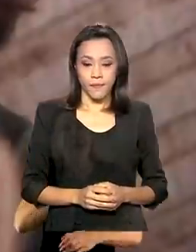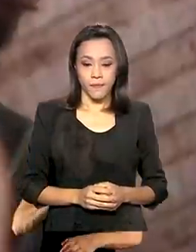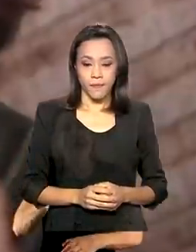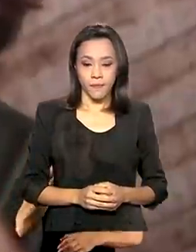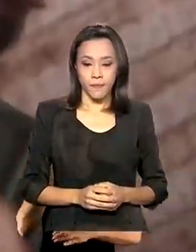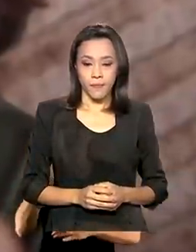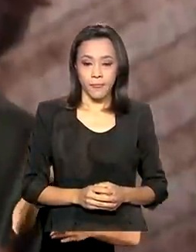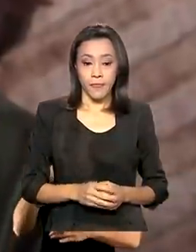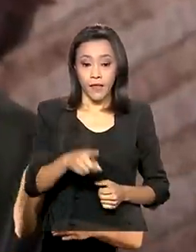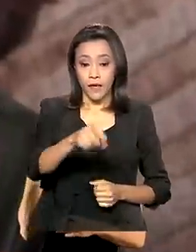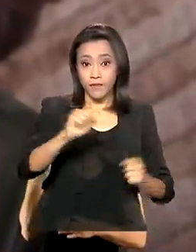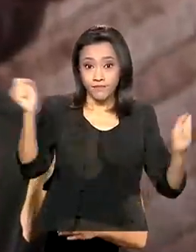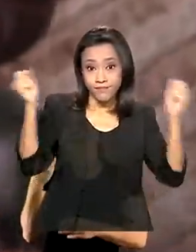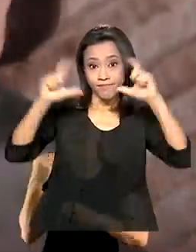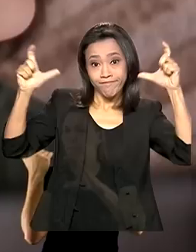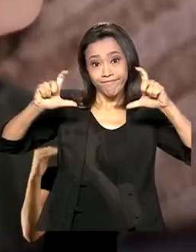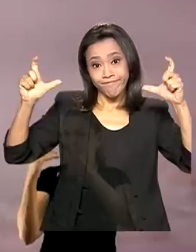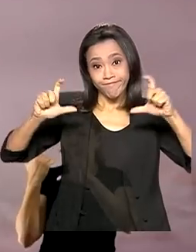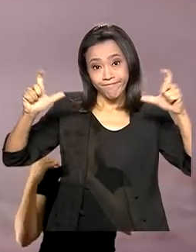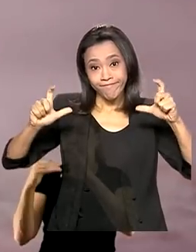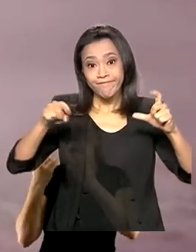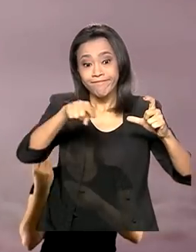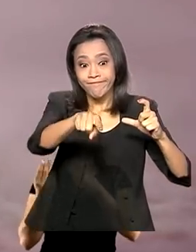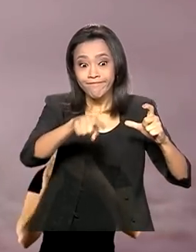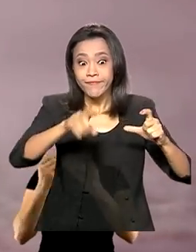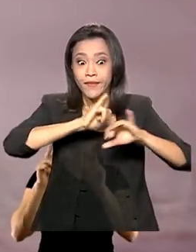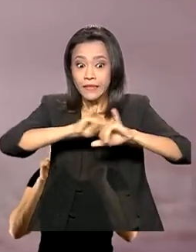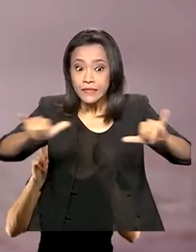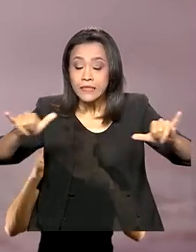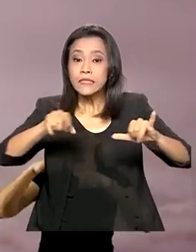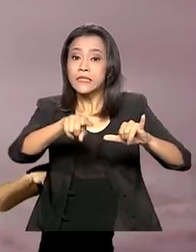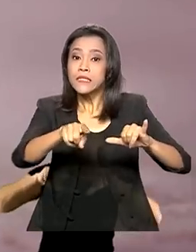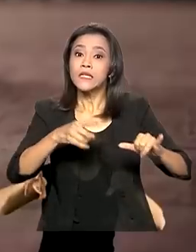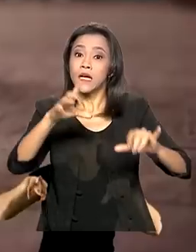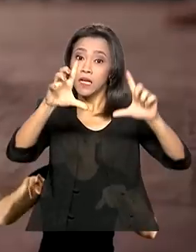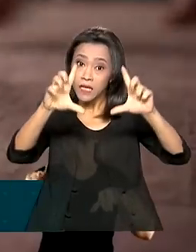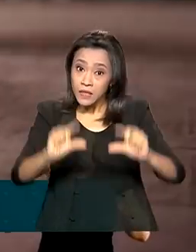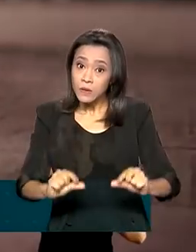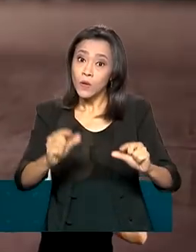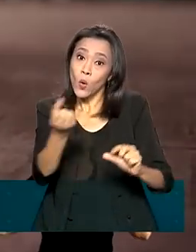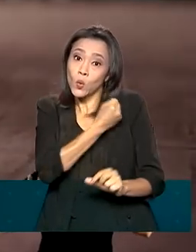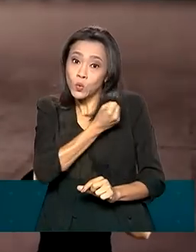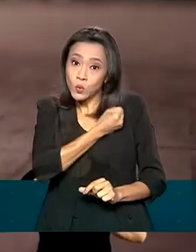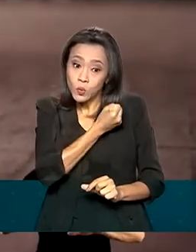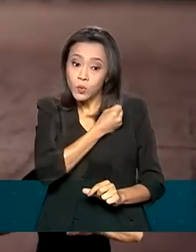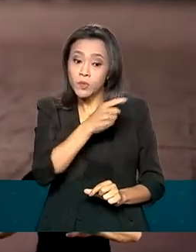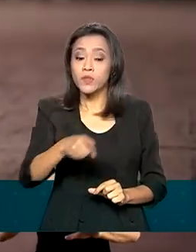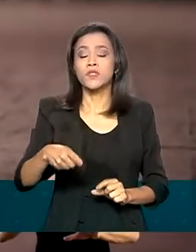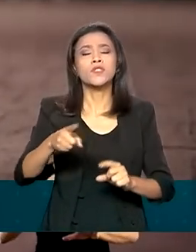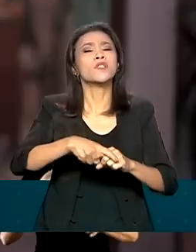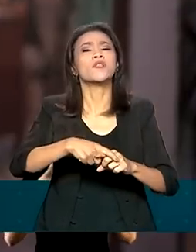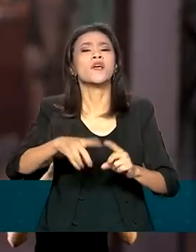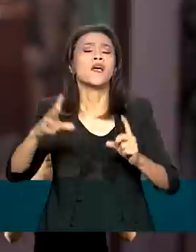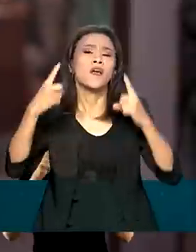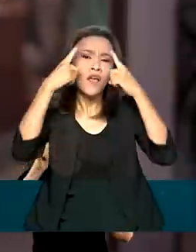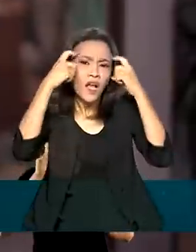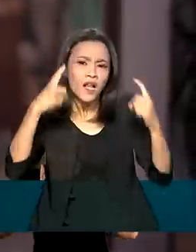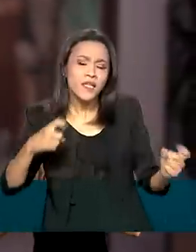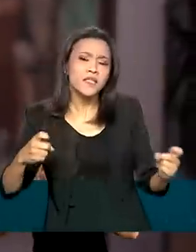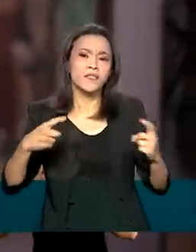O alerta é mais uma tentativa de conter os números da violência sexual contra crianças e